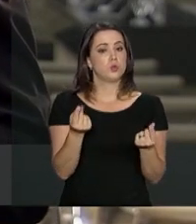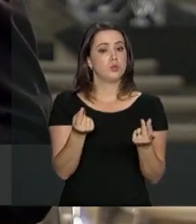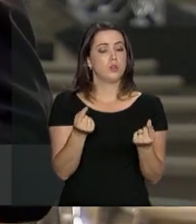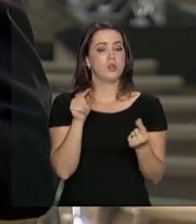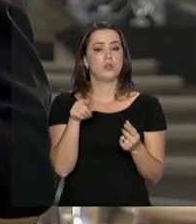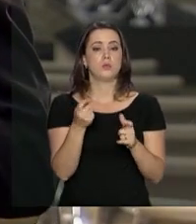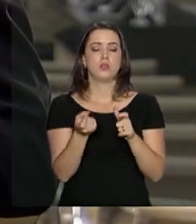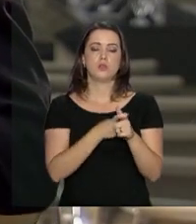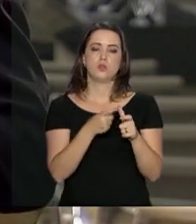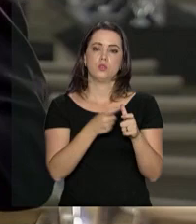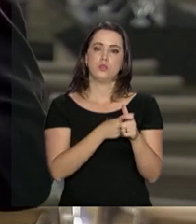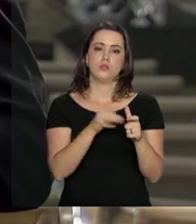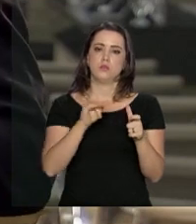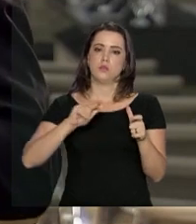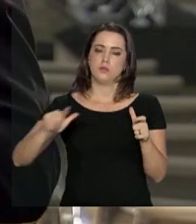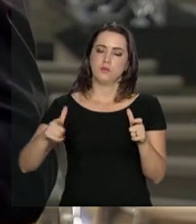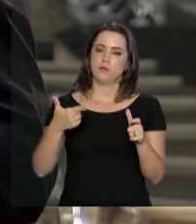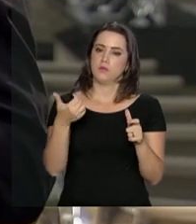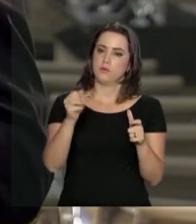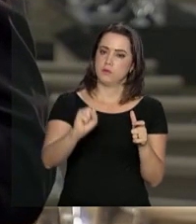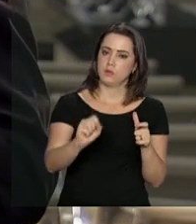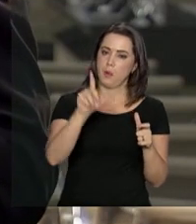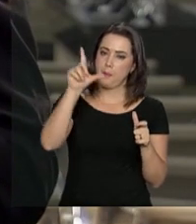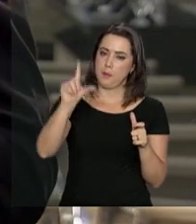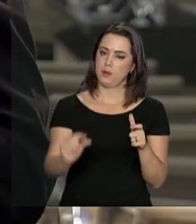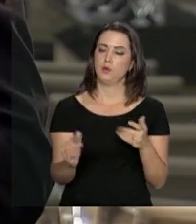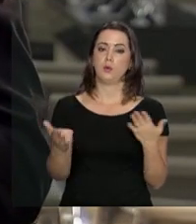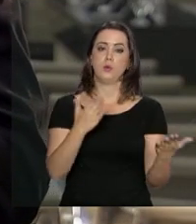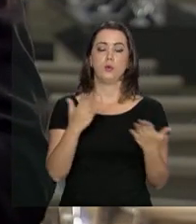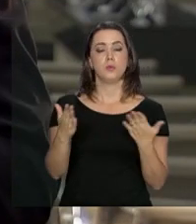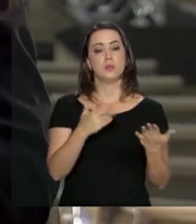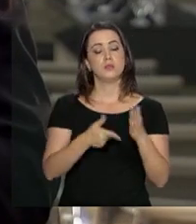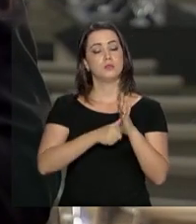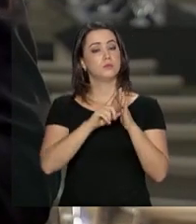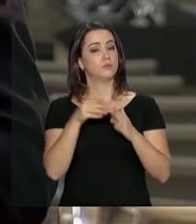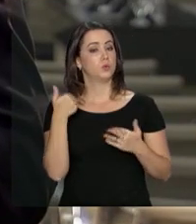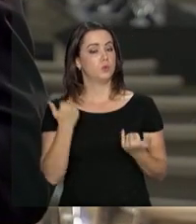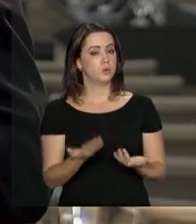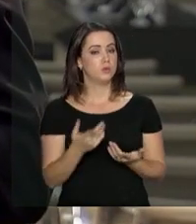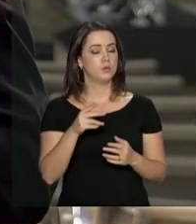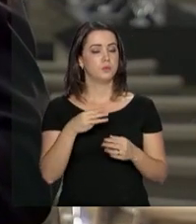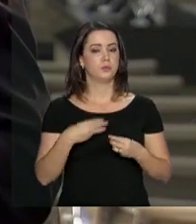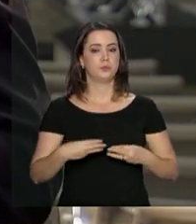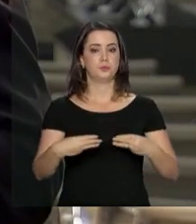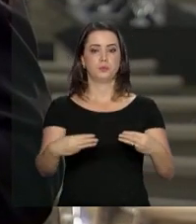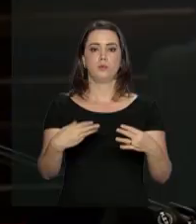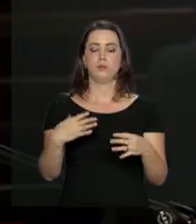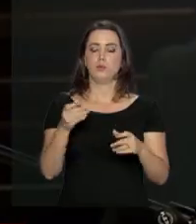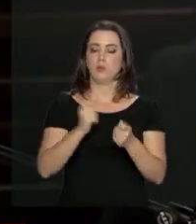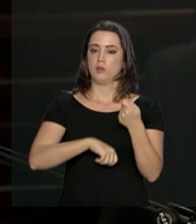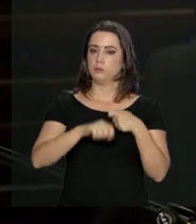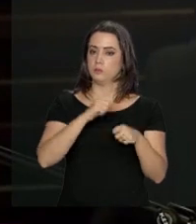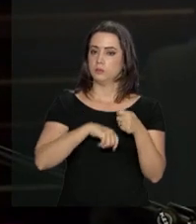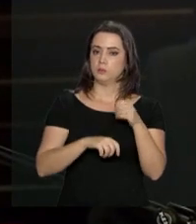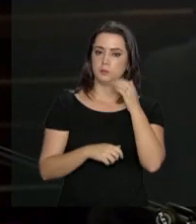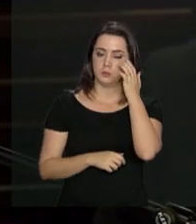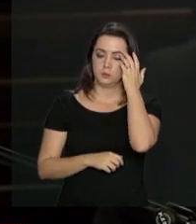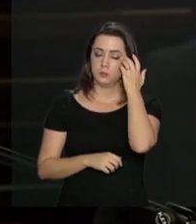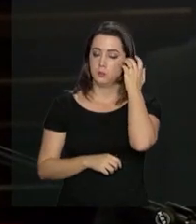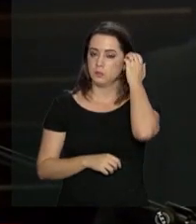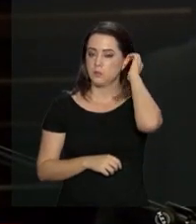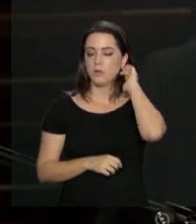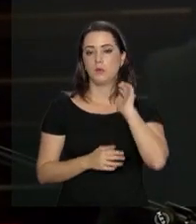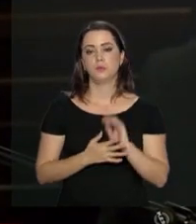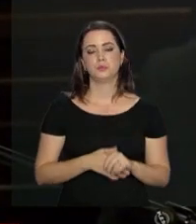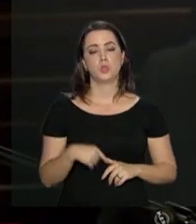O déficit fiscal de 2018 será menor do que o previsto anteriormente pelo Ministério da Fazenda. Na verdade, nós trouxemos